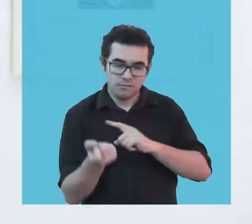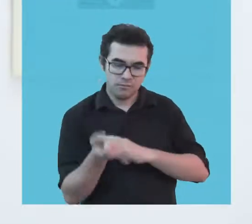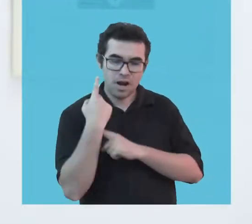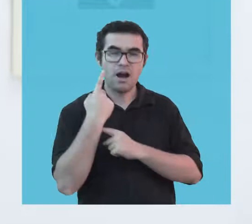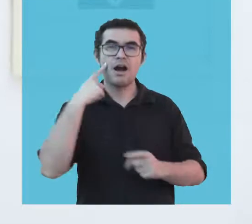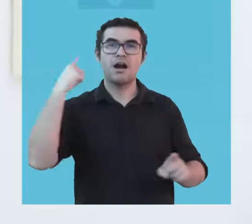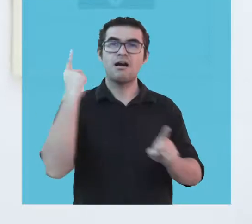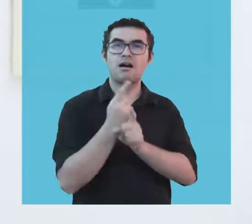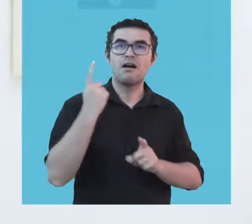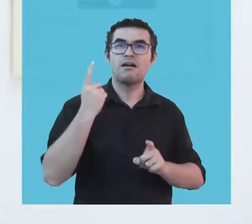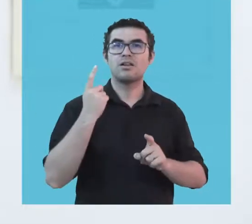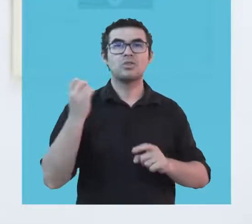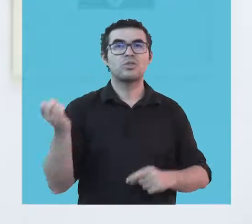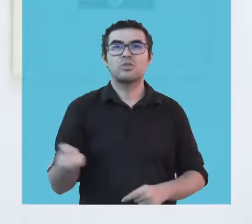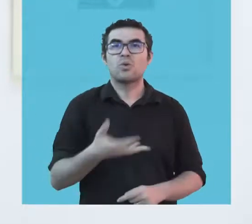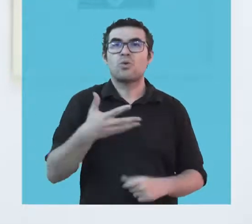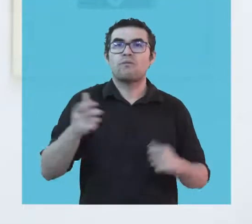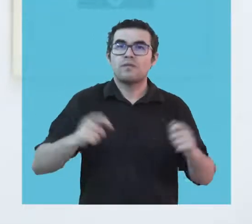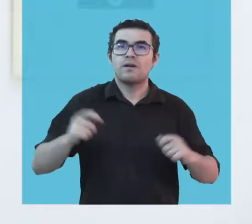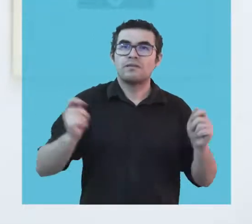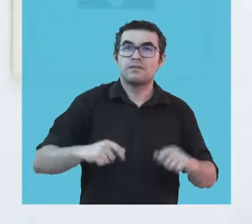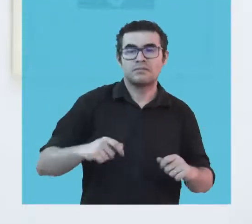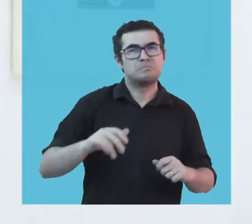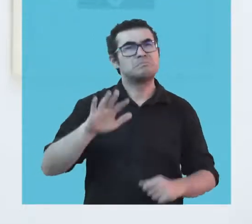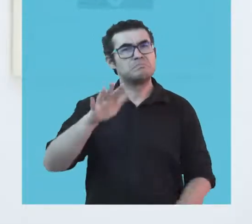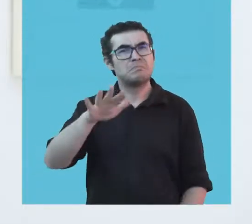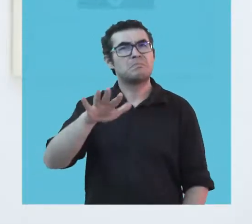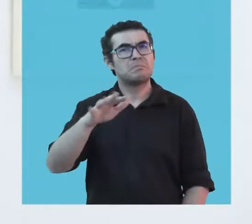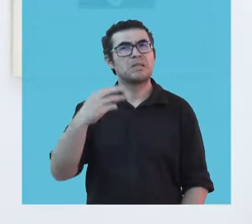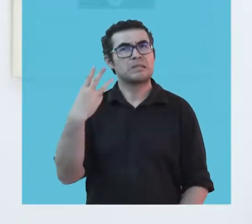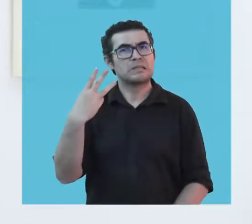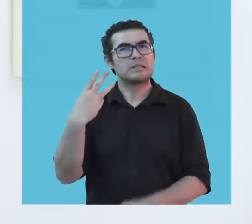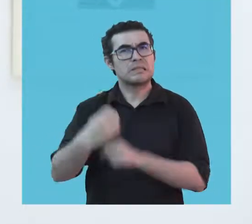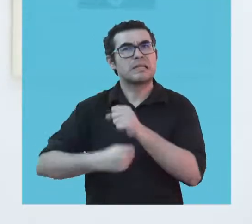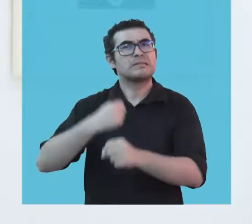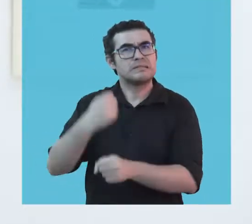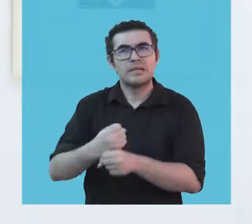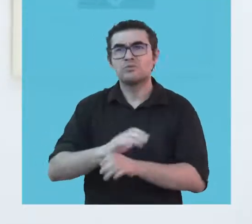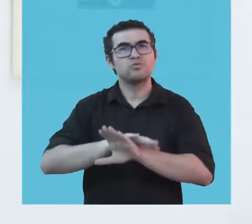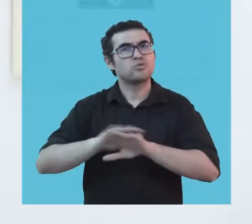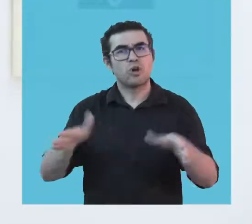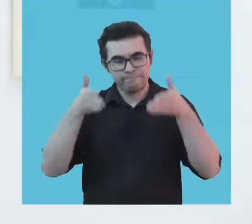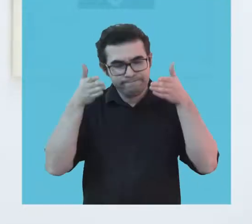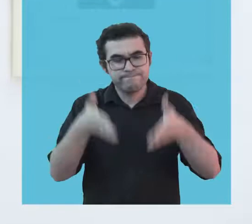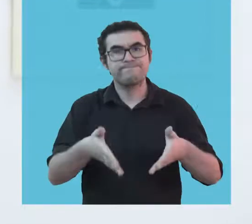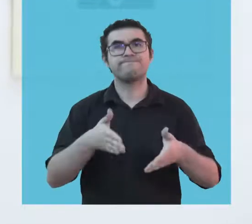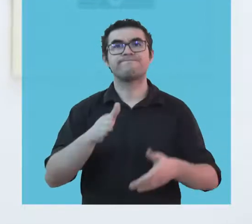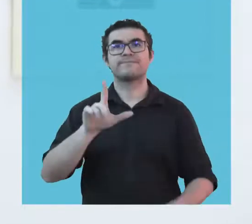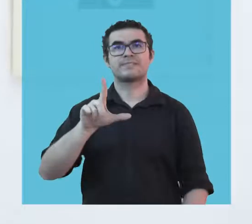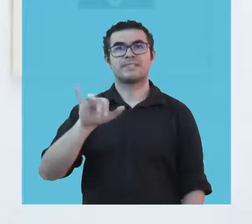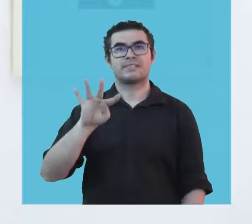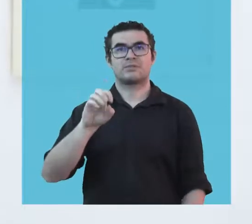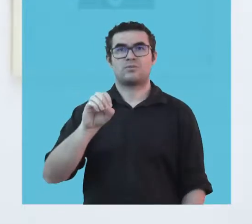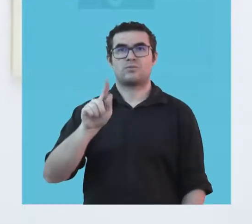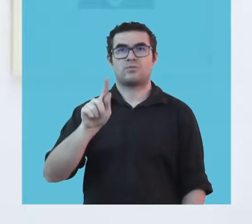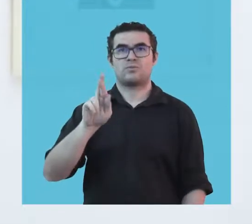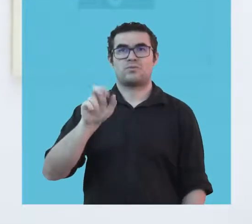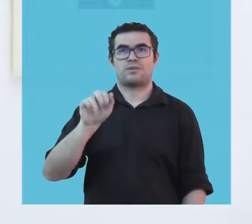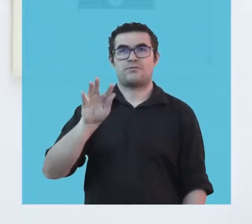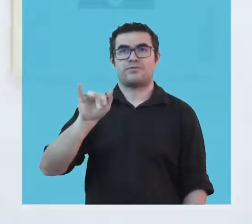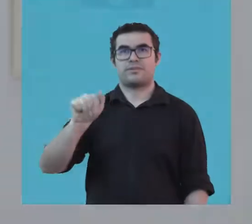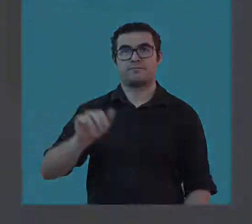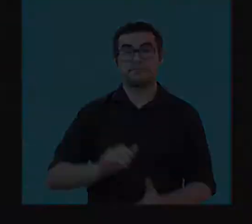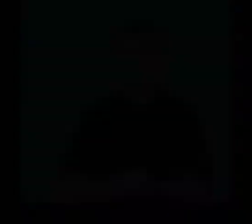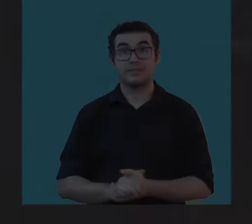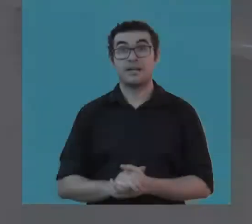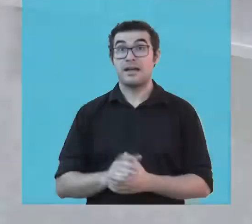proporcionam, que eu praticamente, desses três anos, eu tenho feito quase que exclusivamente